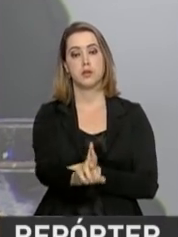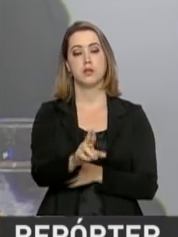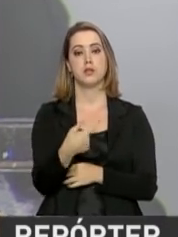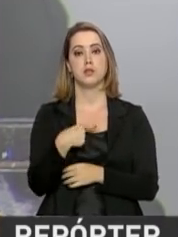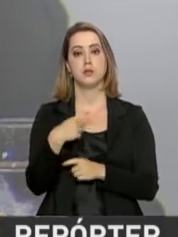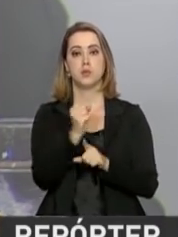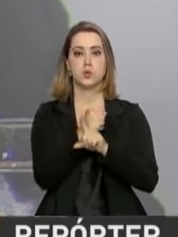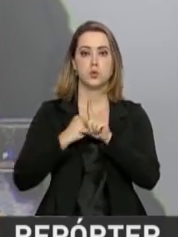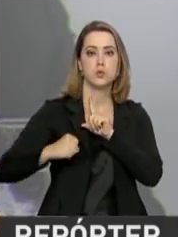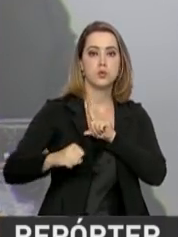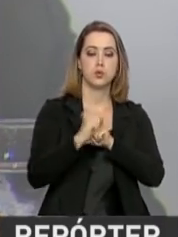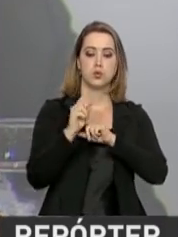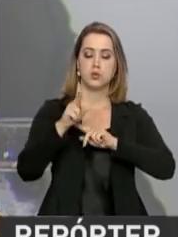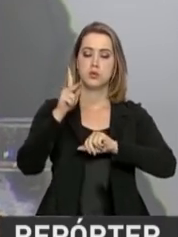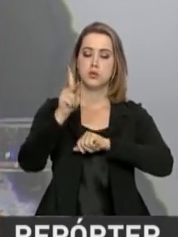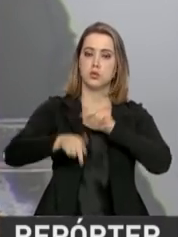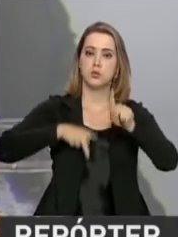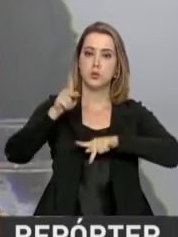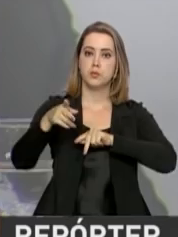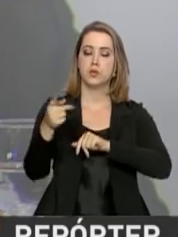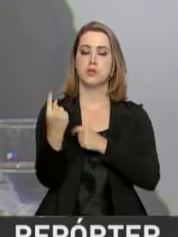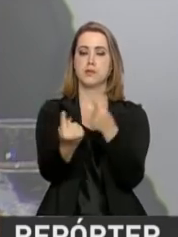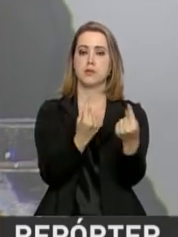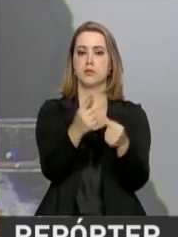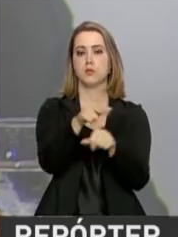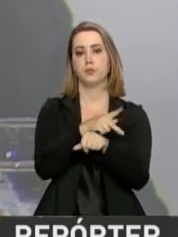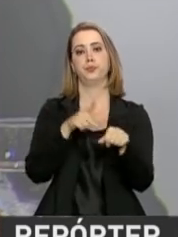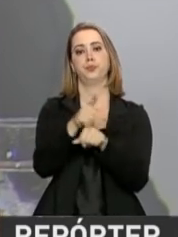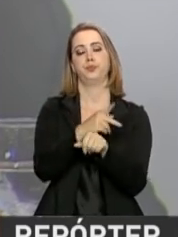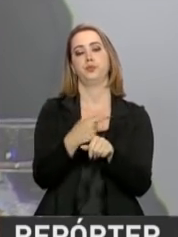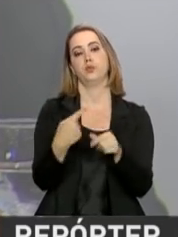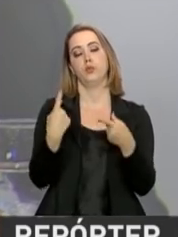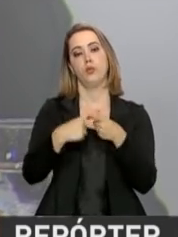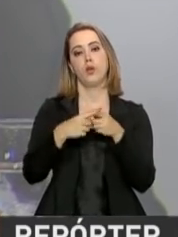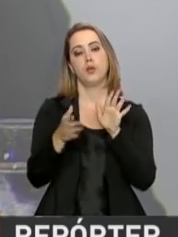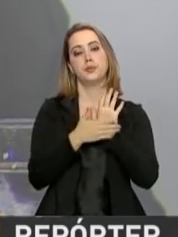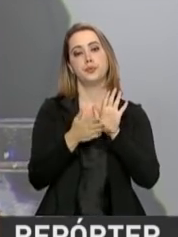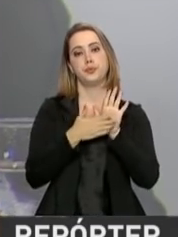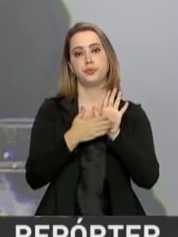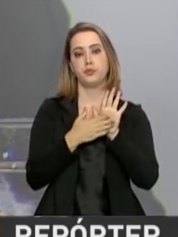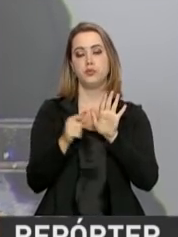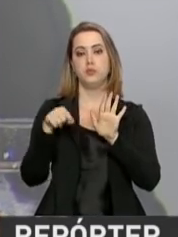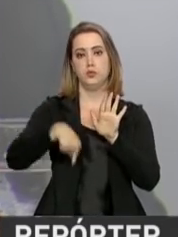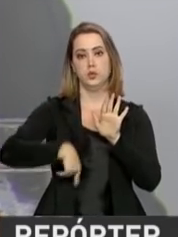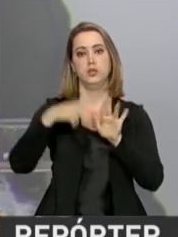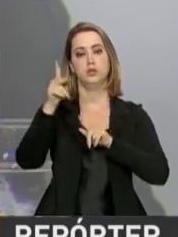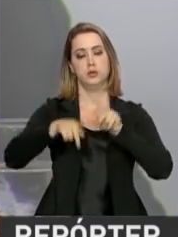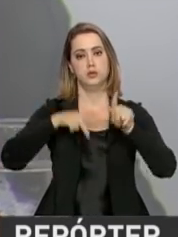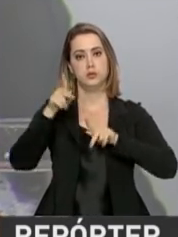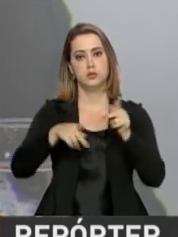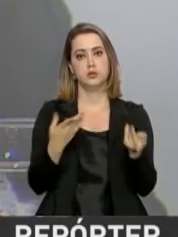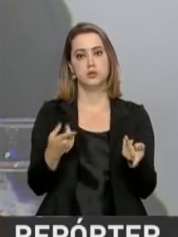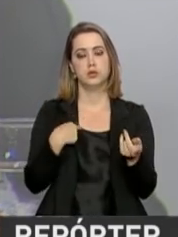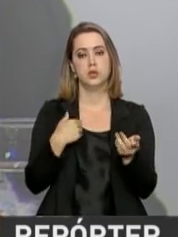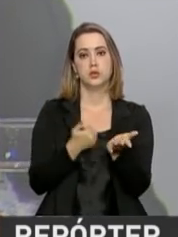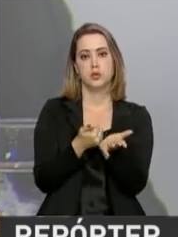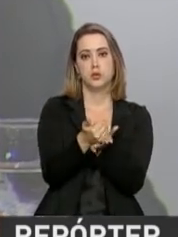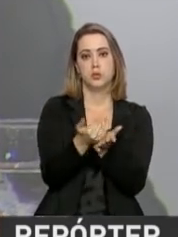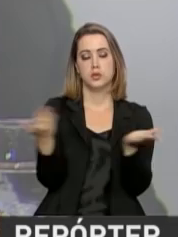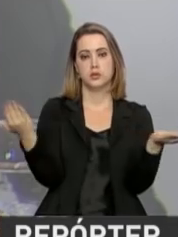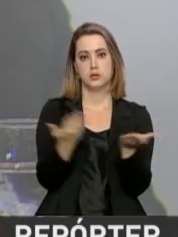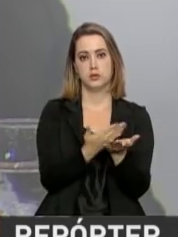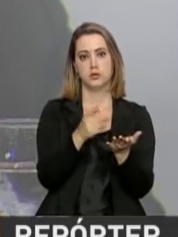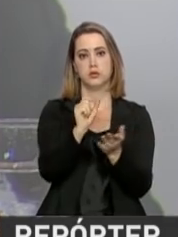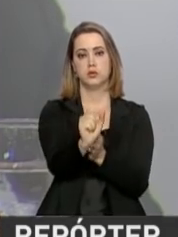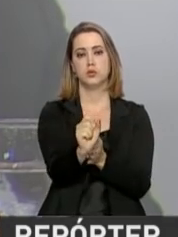de nossas respectivas populações. Daí a proposta da presidência brasileira da comunidade, que começa hoje